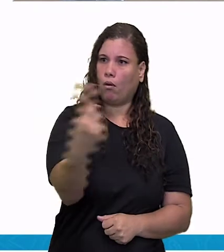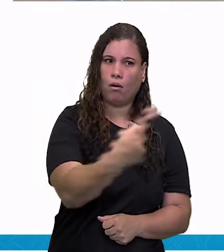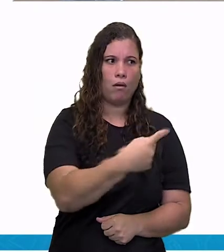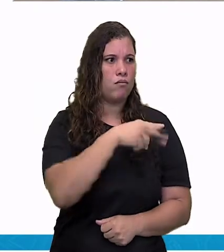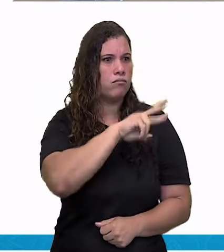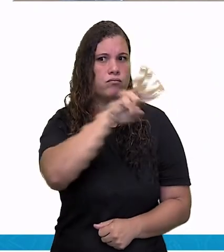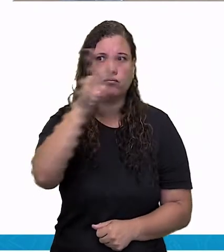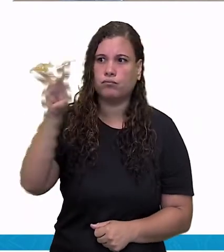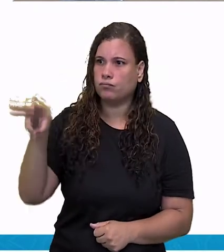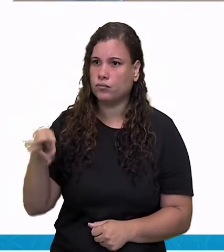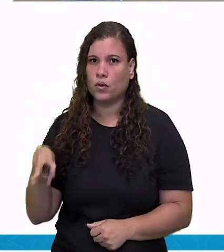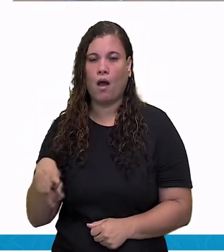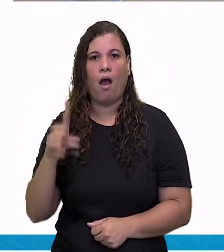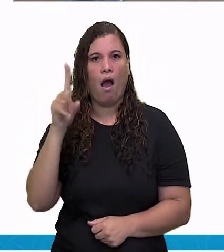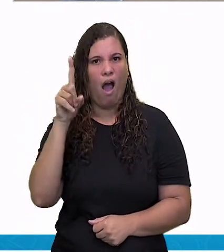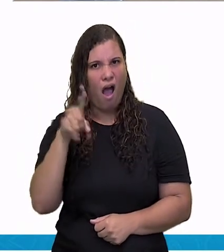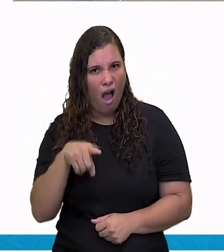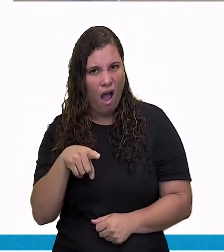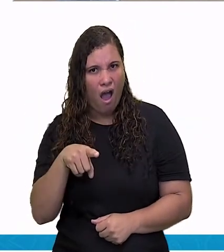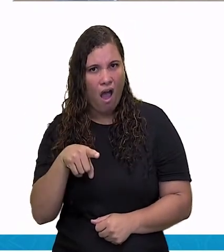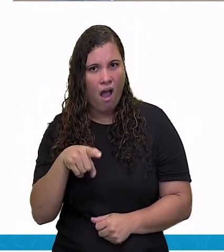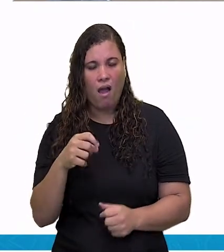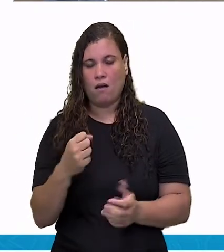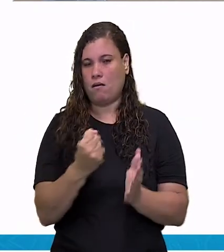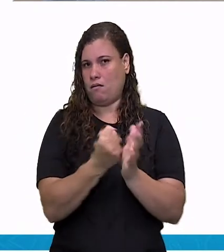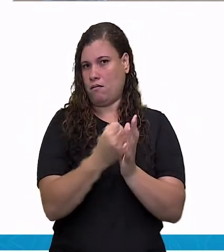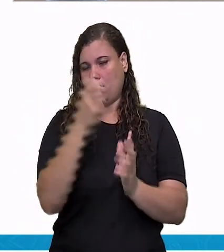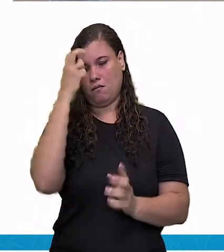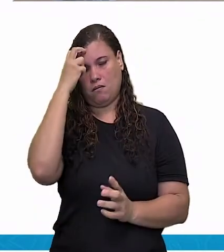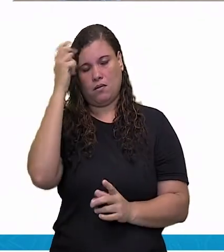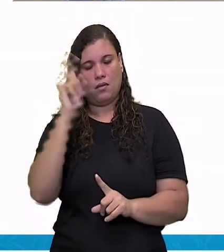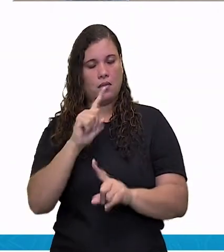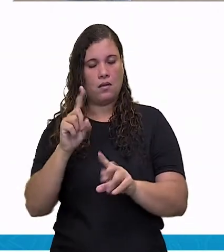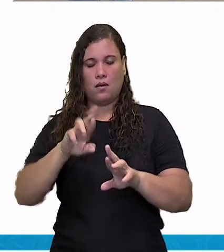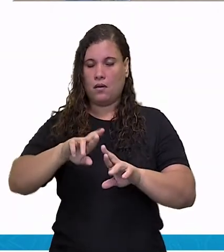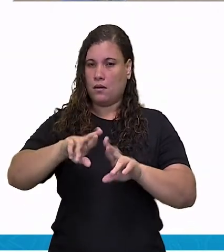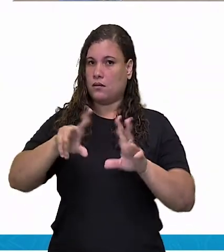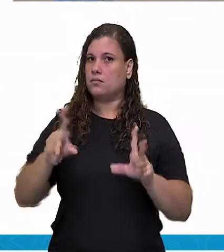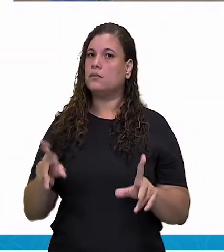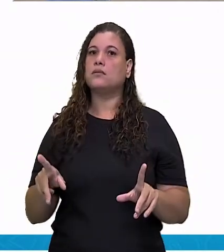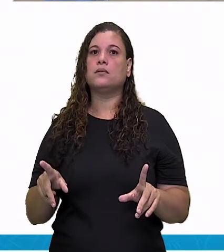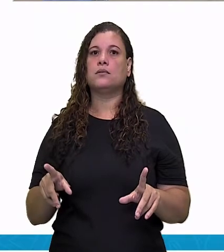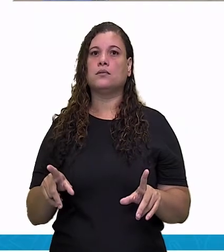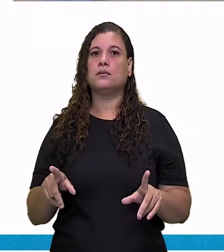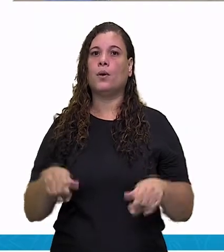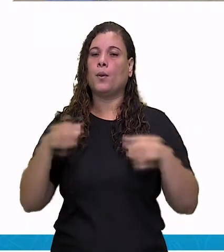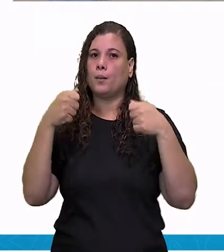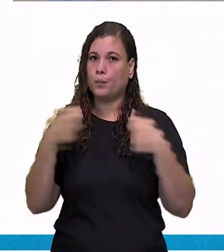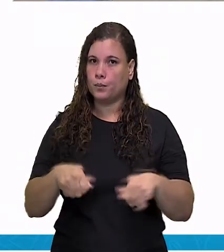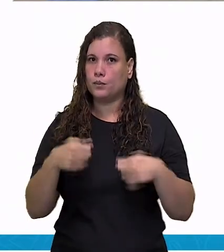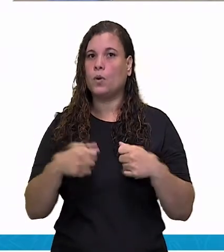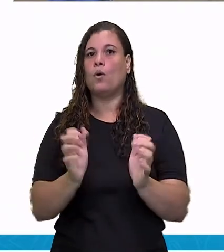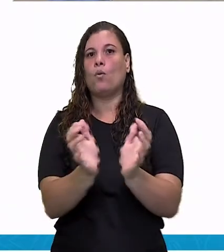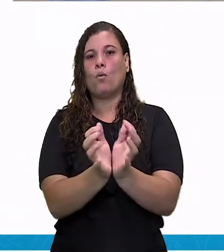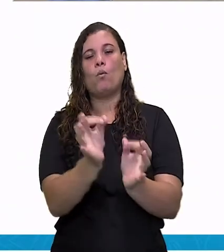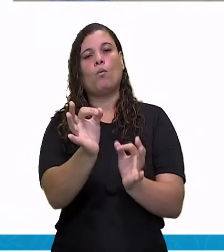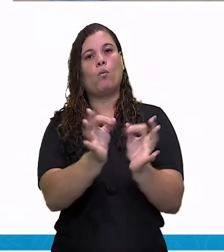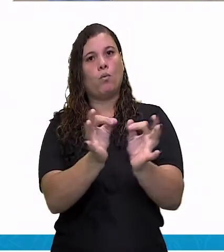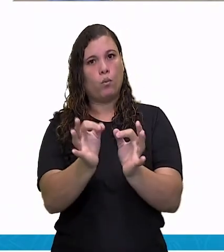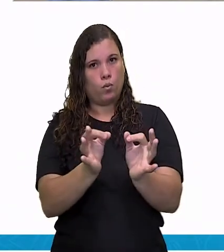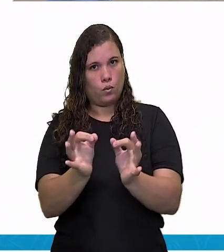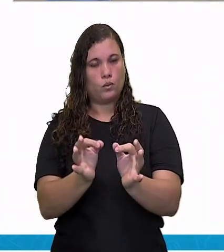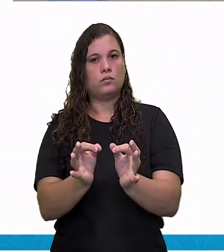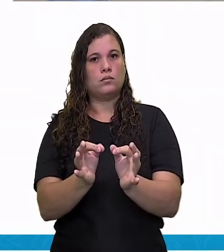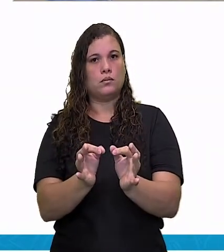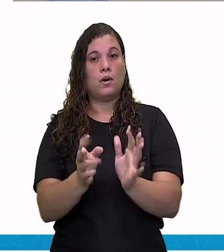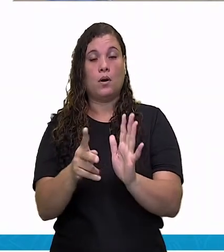ou material ou imaterial. Então, a gente precisa definir e identificar